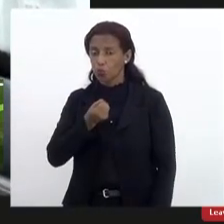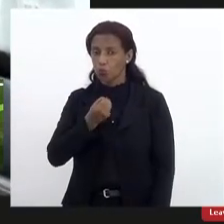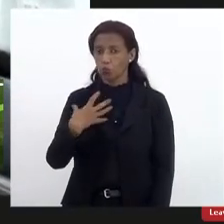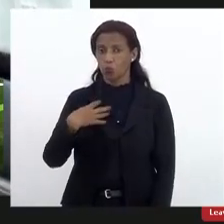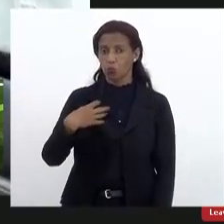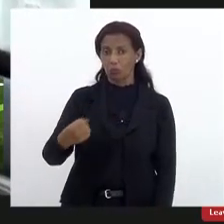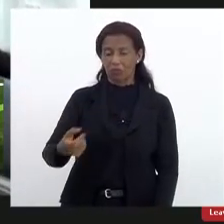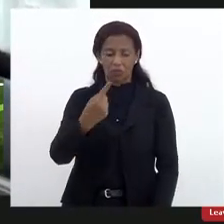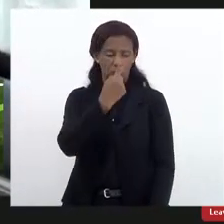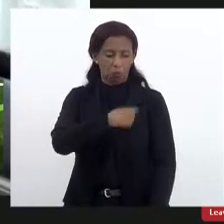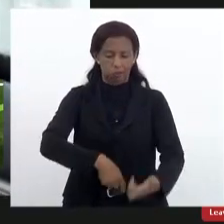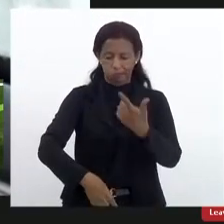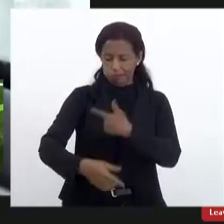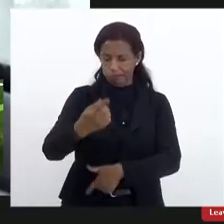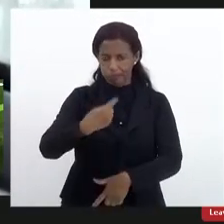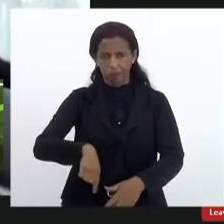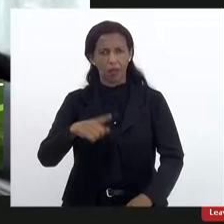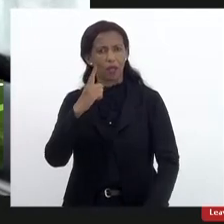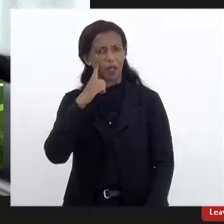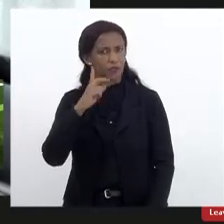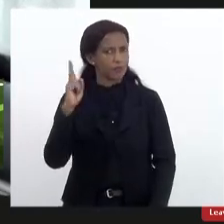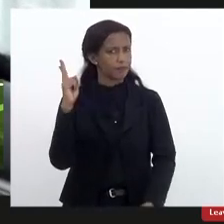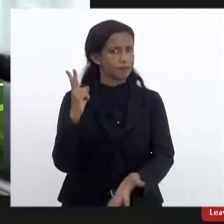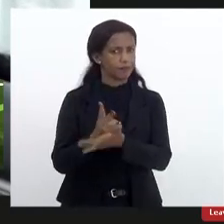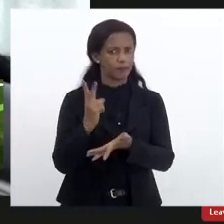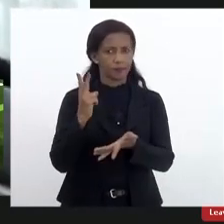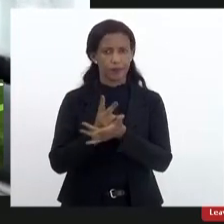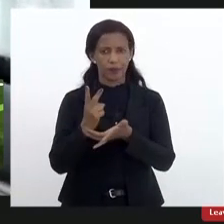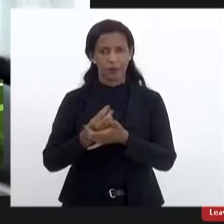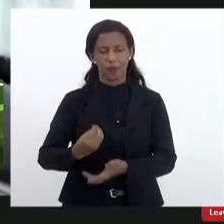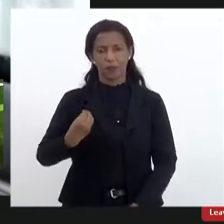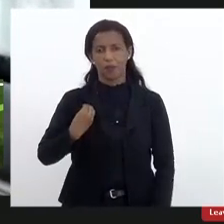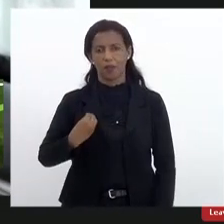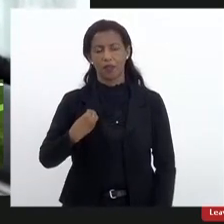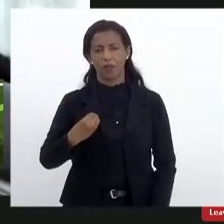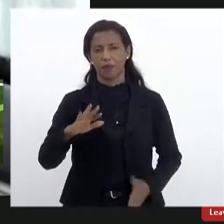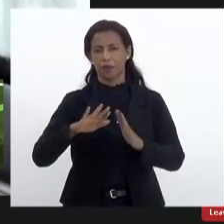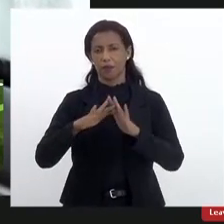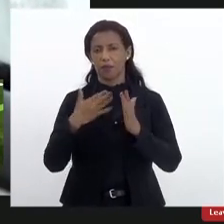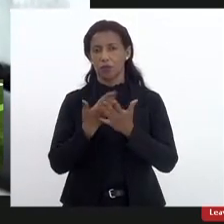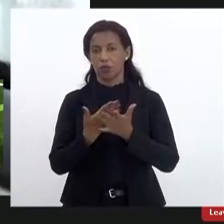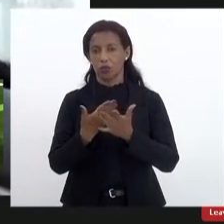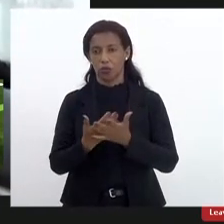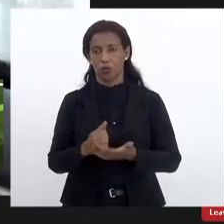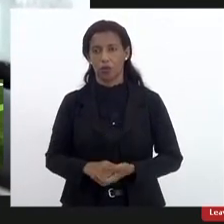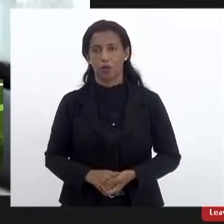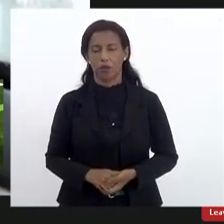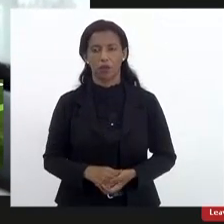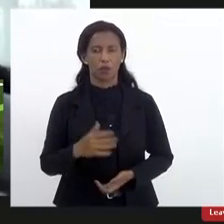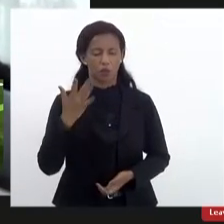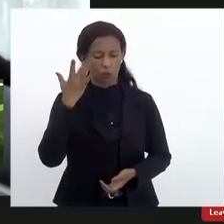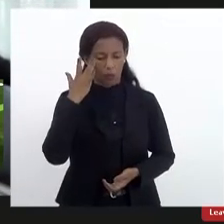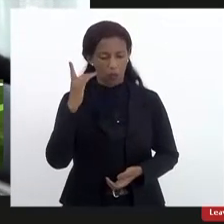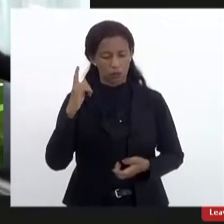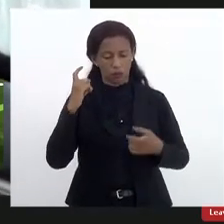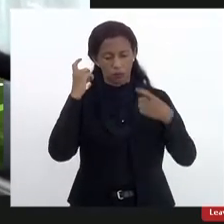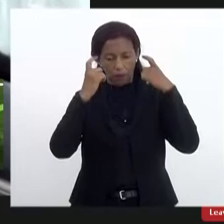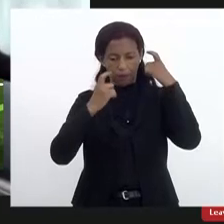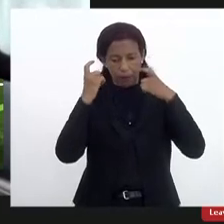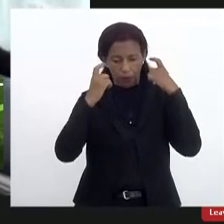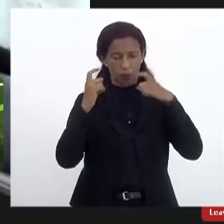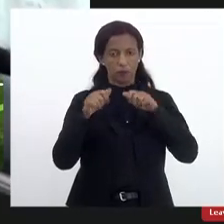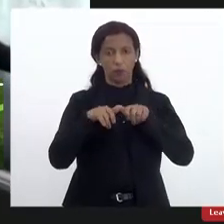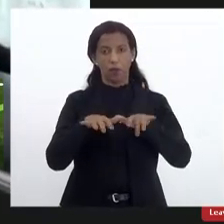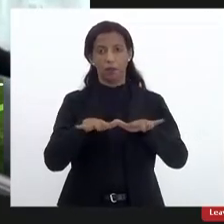automutilação que a gente acompanha diariamente na rotina das nossas escolas eu acho que essa deve ser uma preocupação e a pandemia